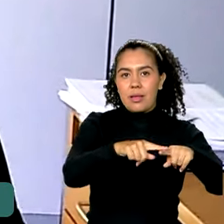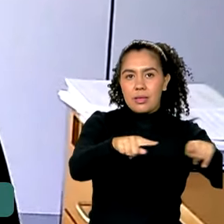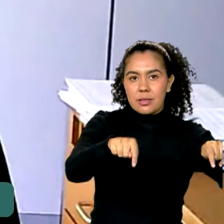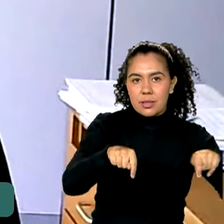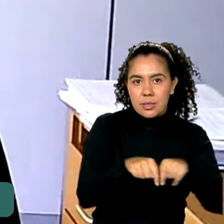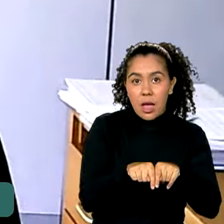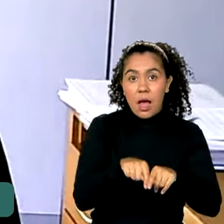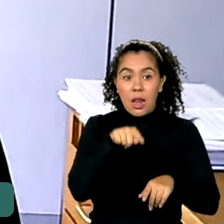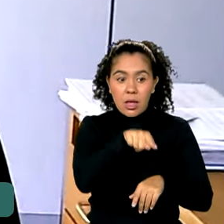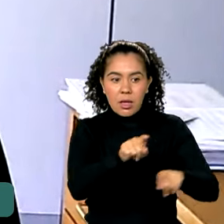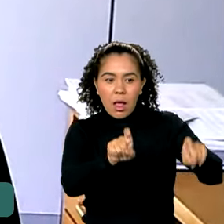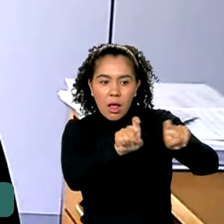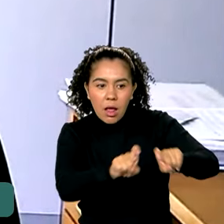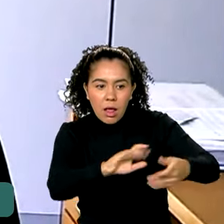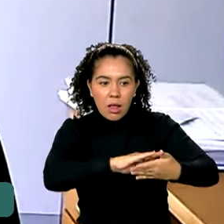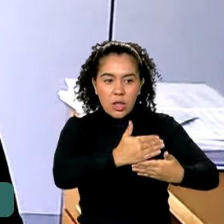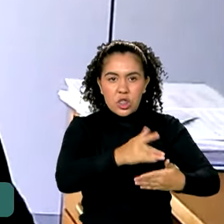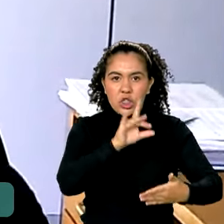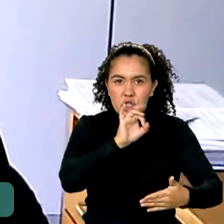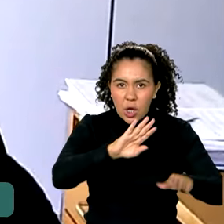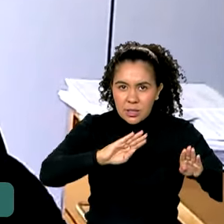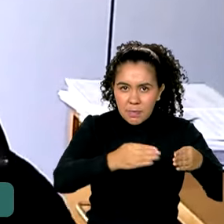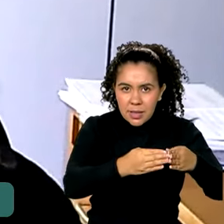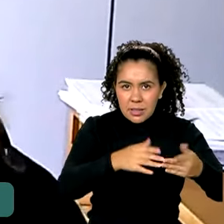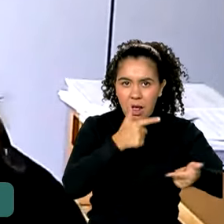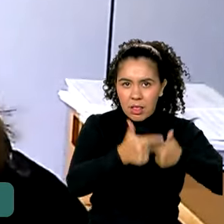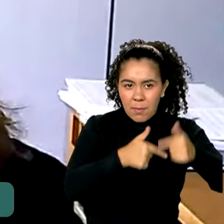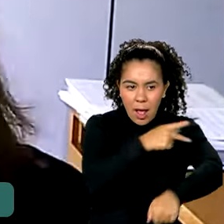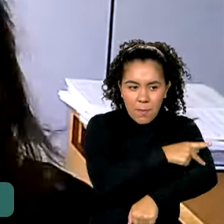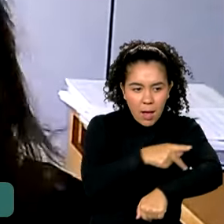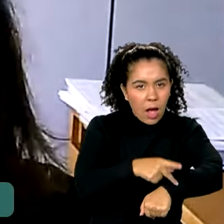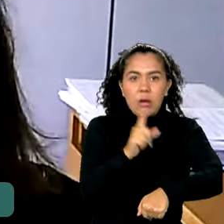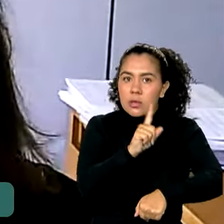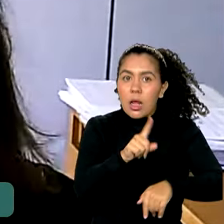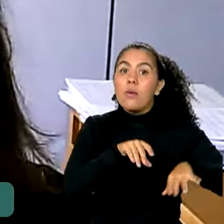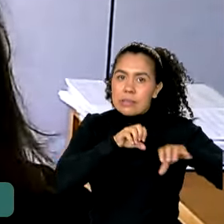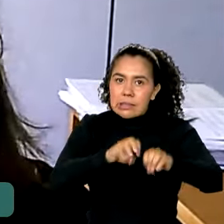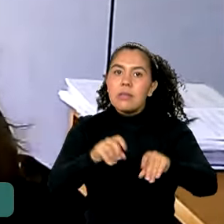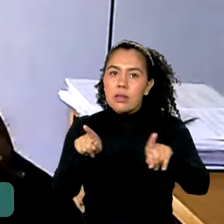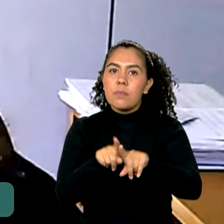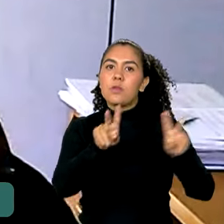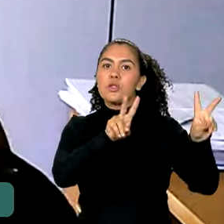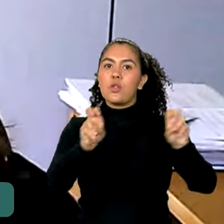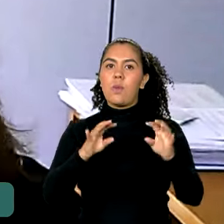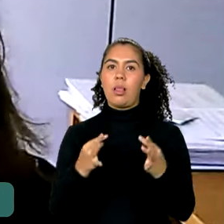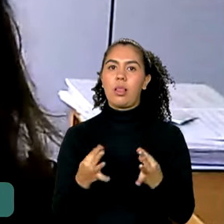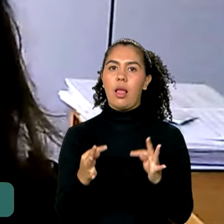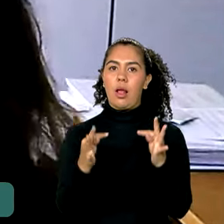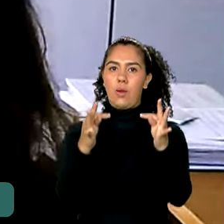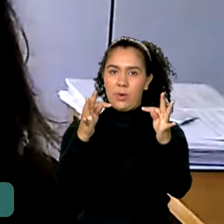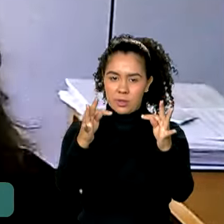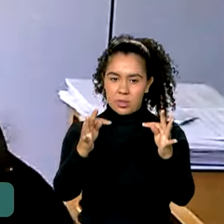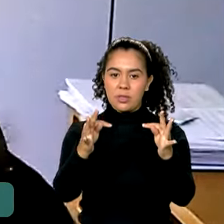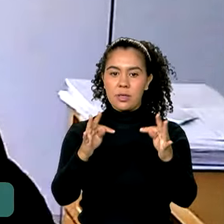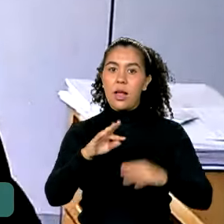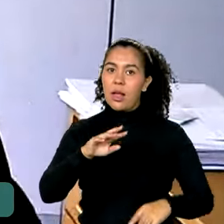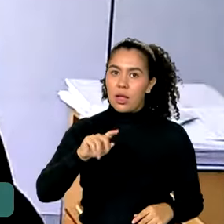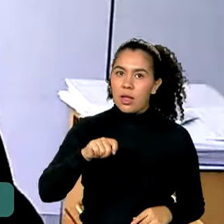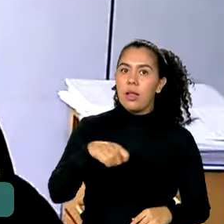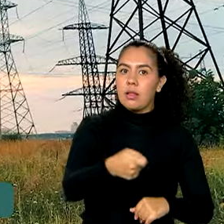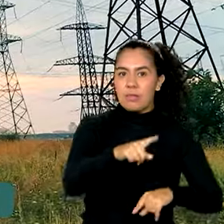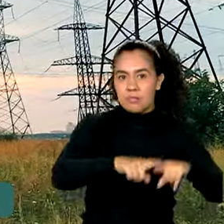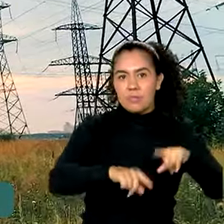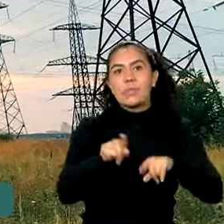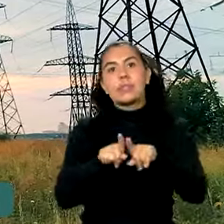como uma ferramenta de trabalho pedagógico mas também ensinar sobre tecnologia né então como um instrumento e como